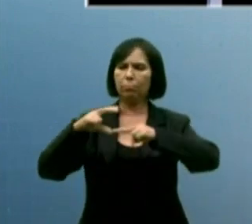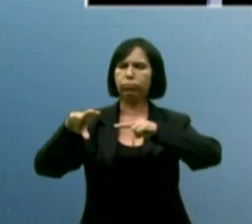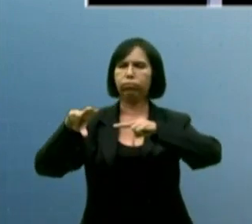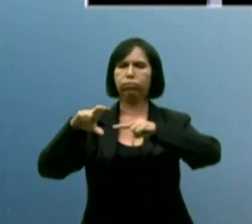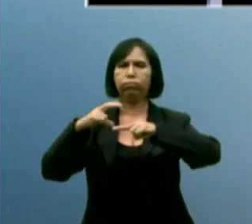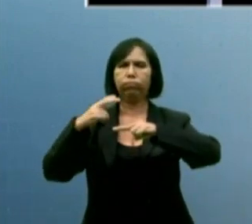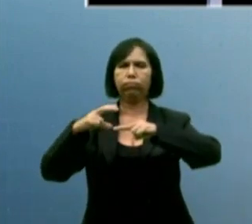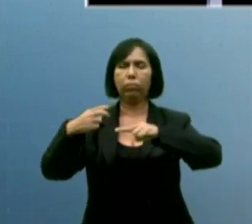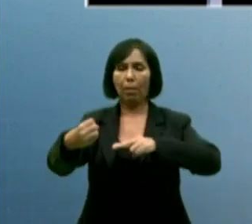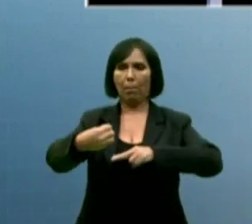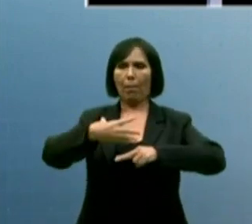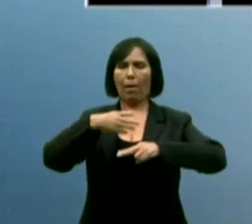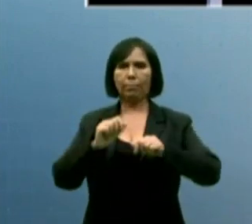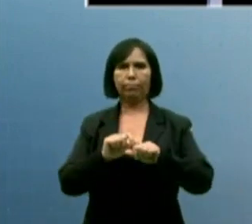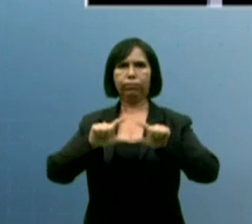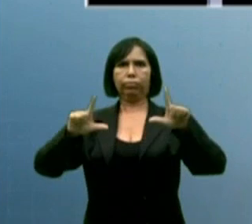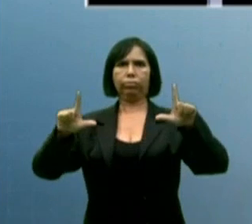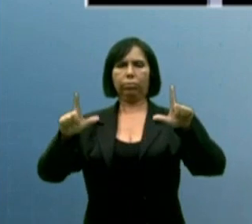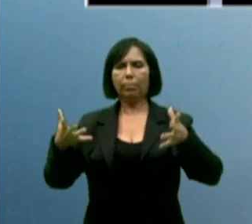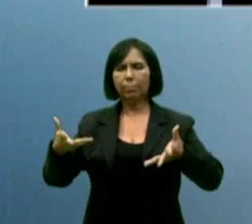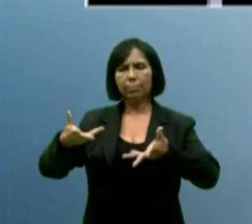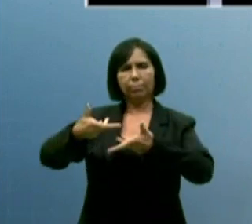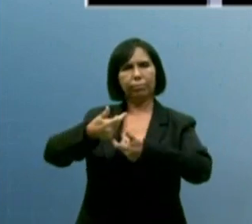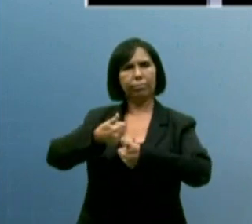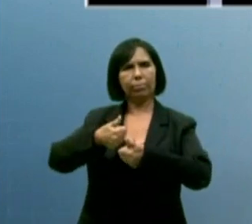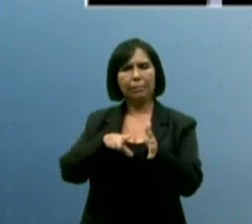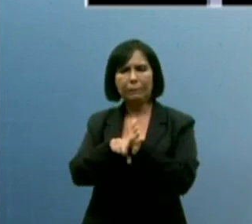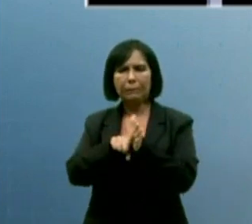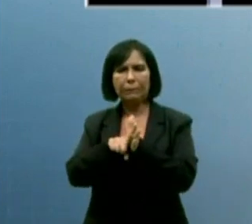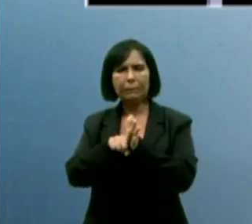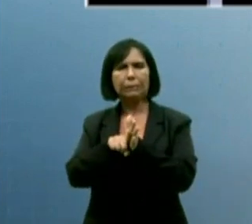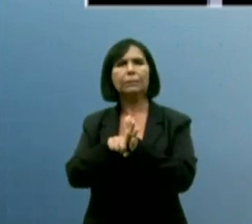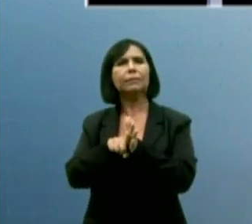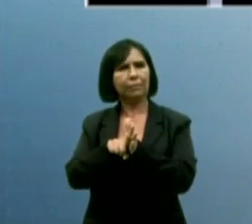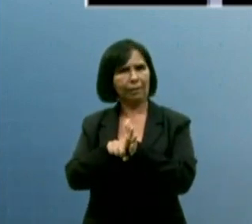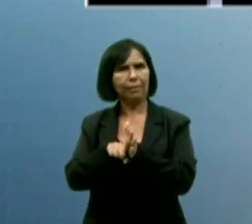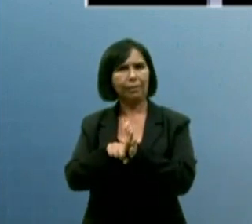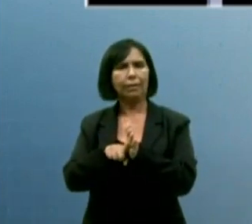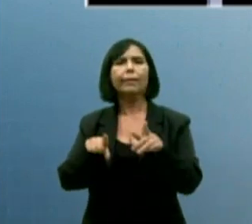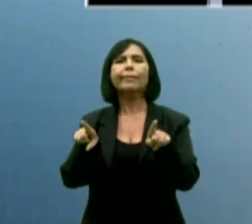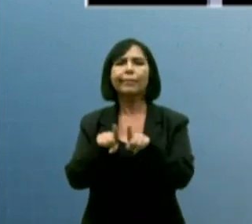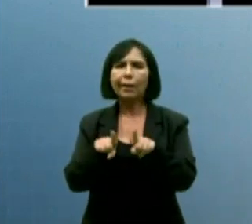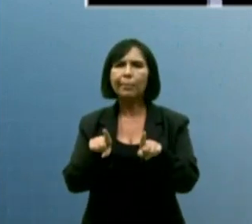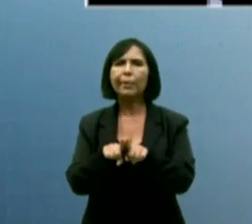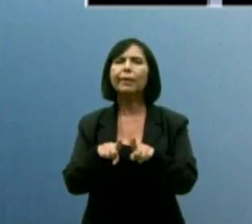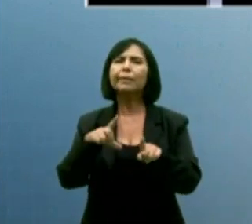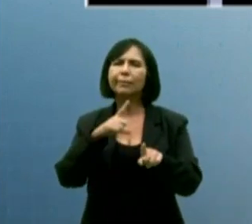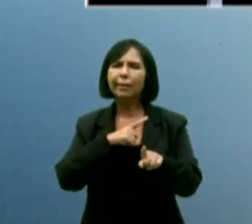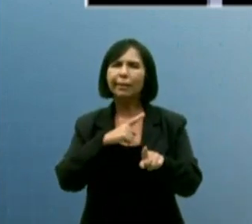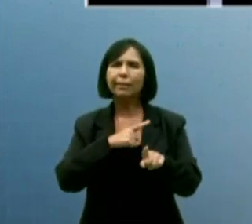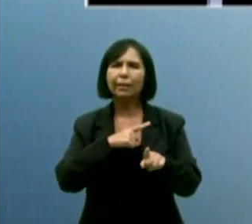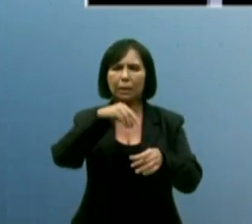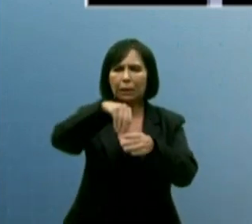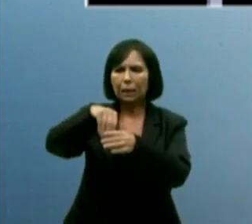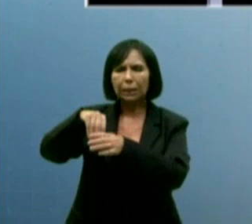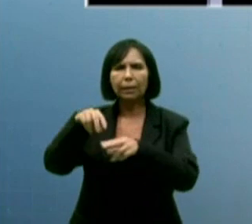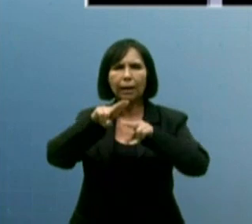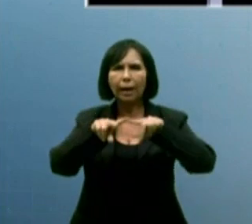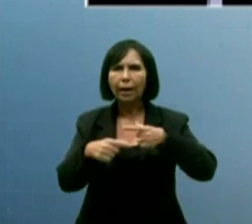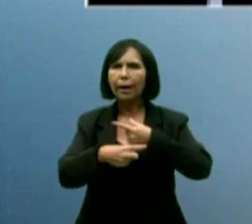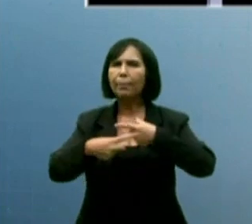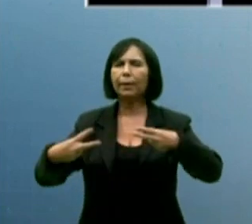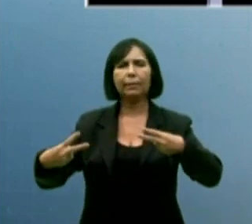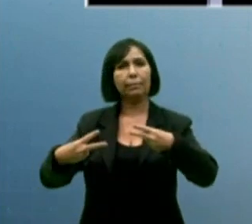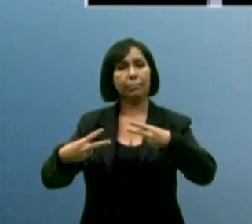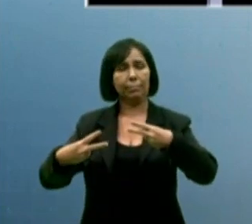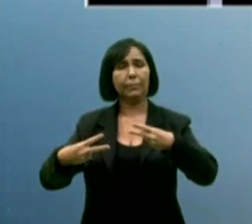saúde da Paraíba, hoje, é a Paraíba que compramos um acelerador linear e vamos instalar lá no hospital do Bem